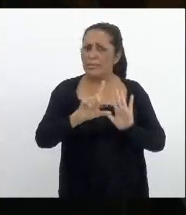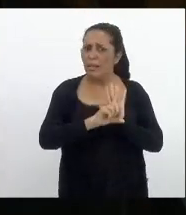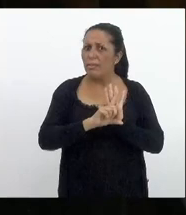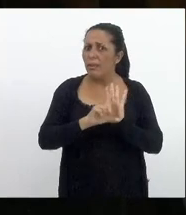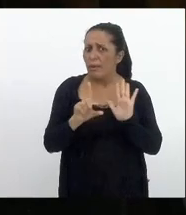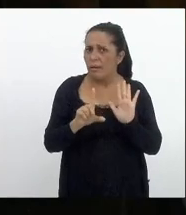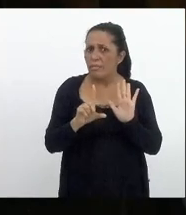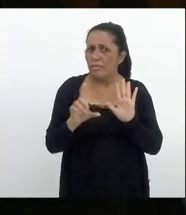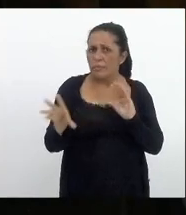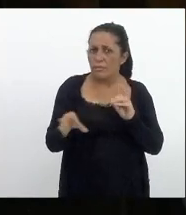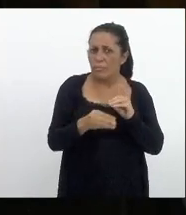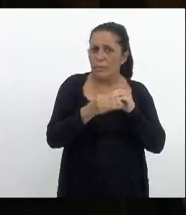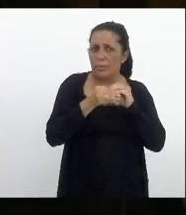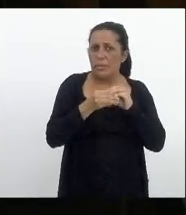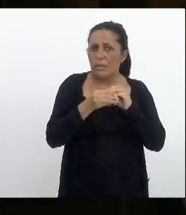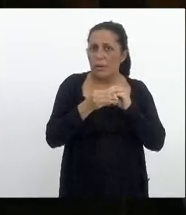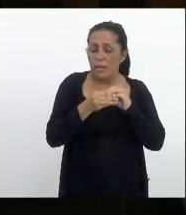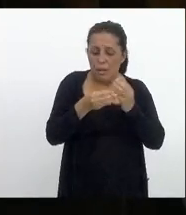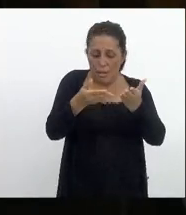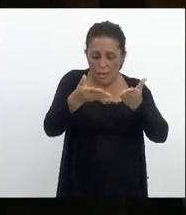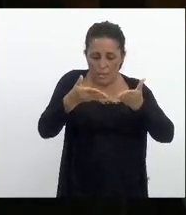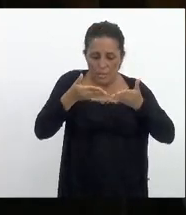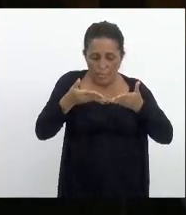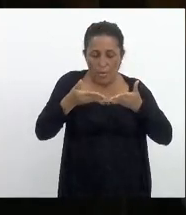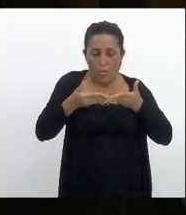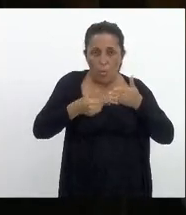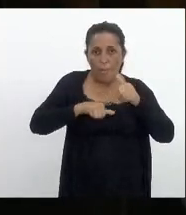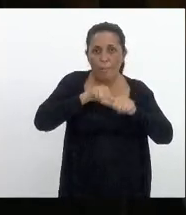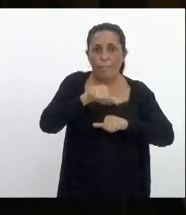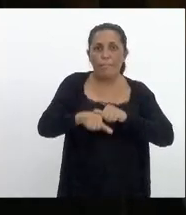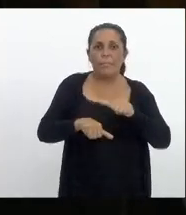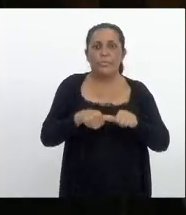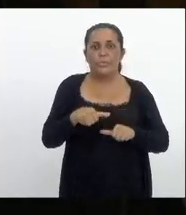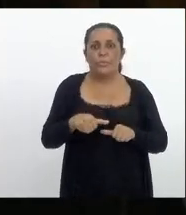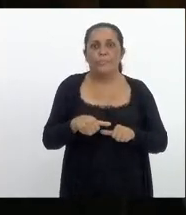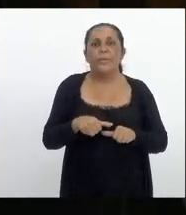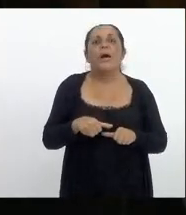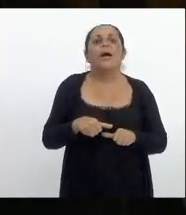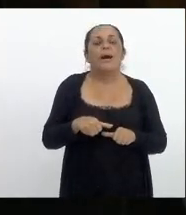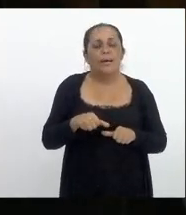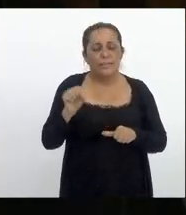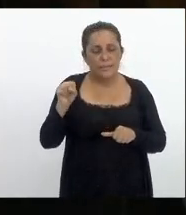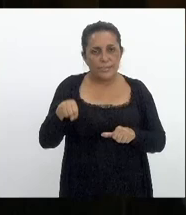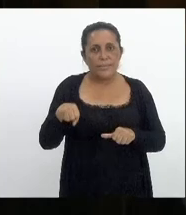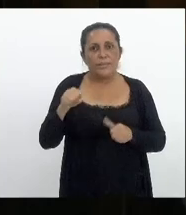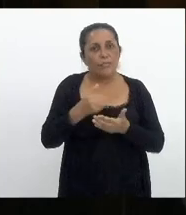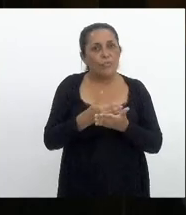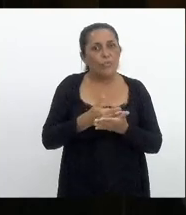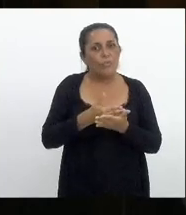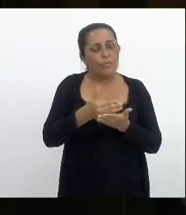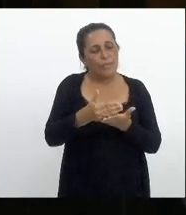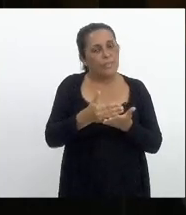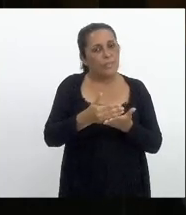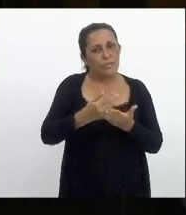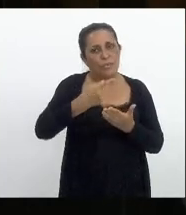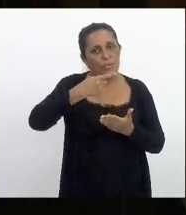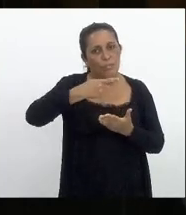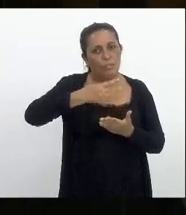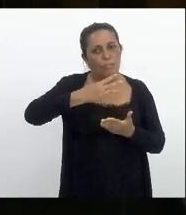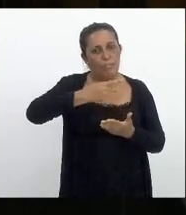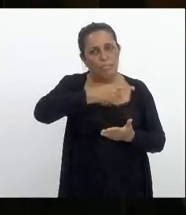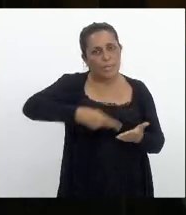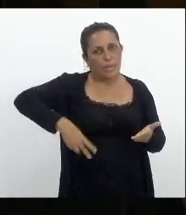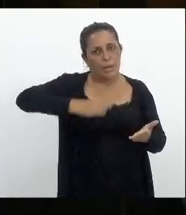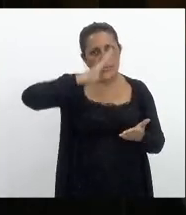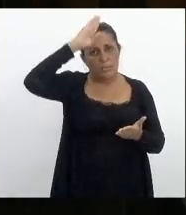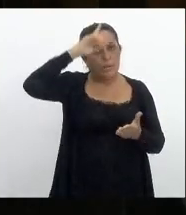ele simplesmente recebeu reformulou reformulou e aí sim não foi uma iniciativa do presidente mas